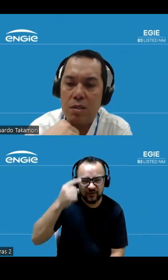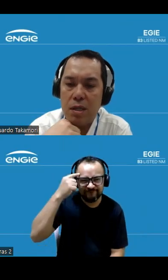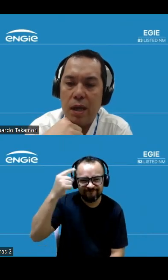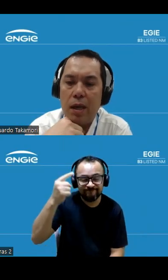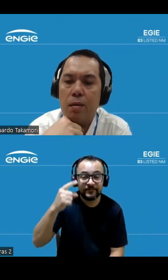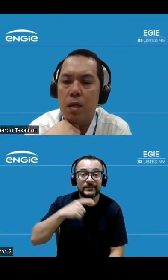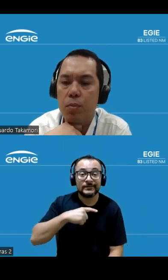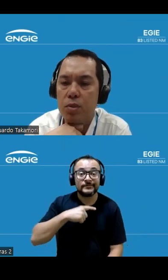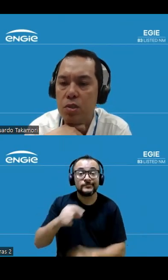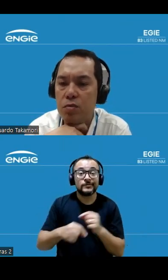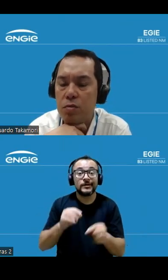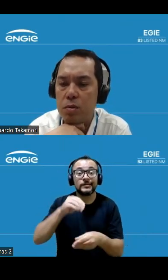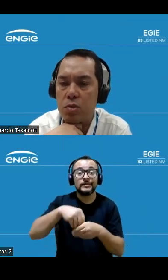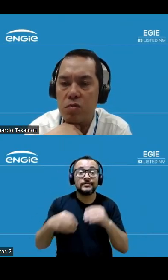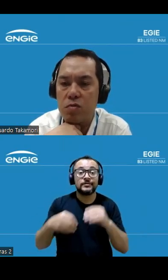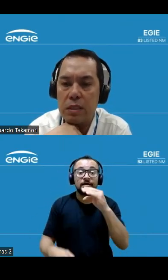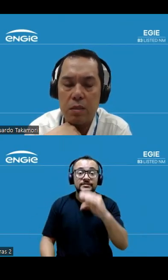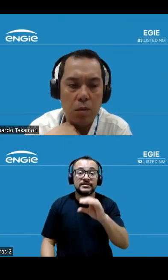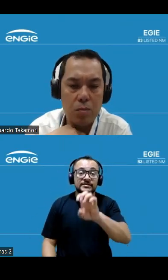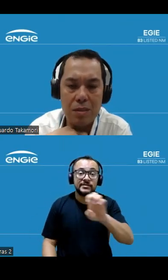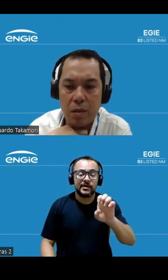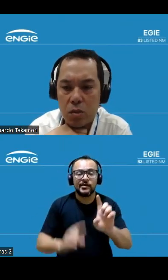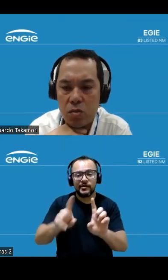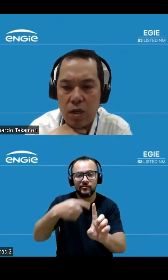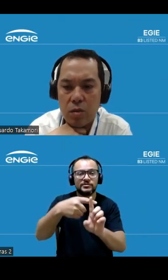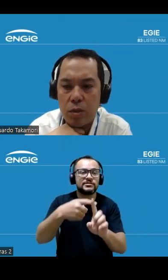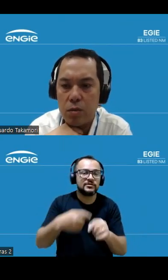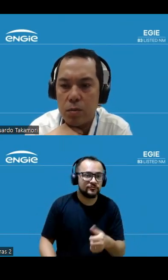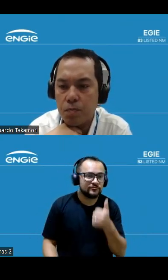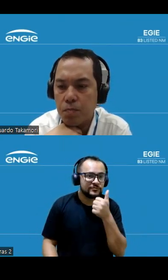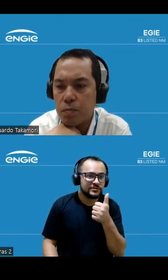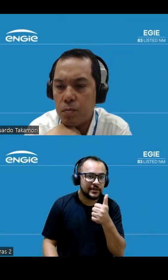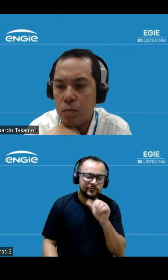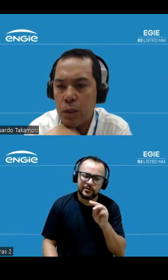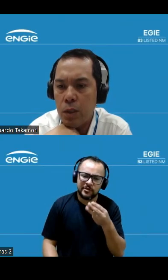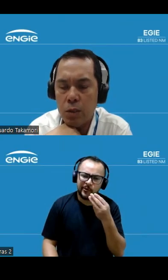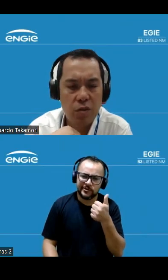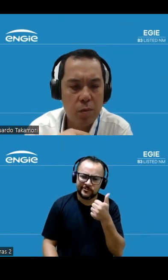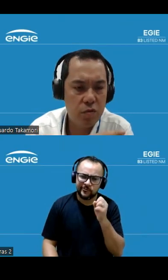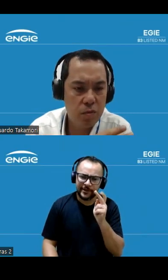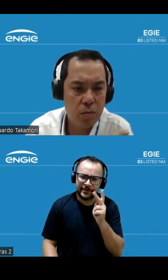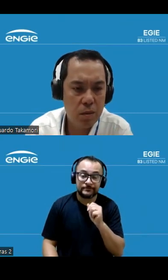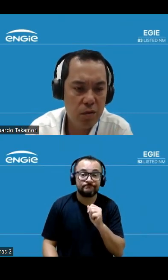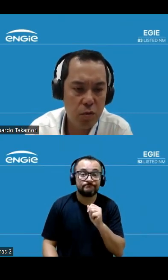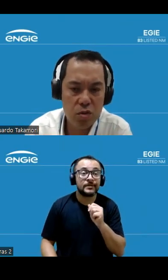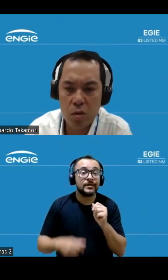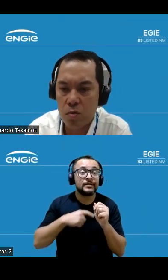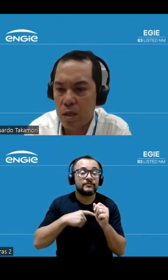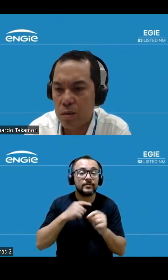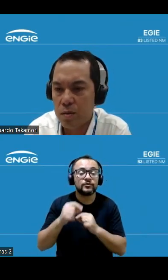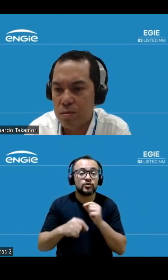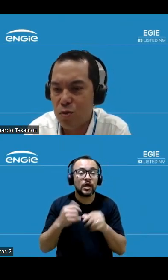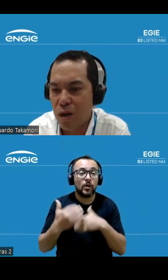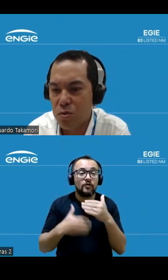dentro da CCE positivo então isso 93 milhões basicamente é justificado por isso tivemos uma evolução